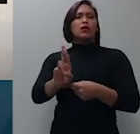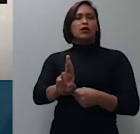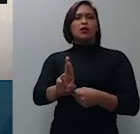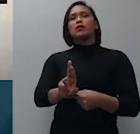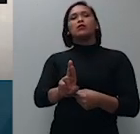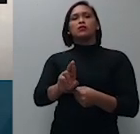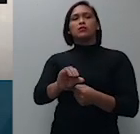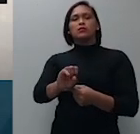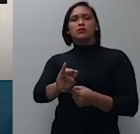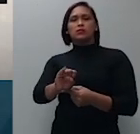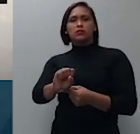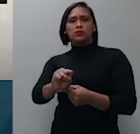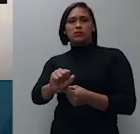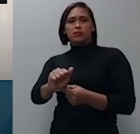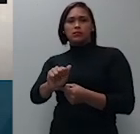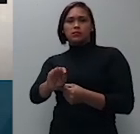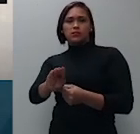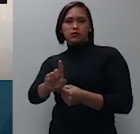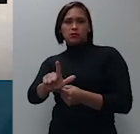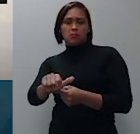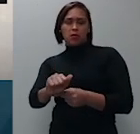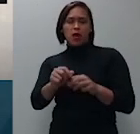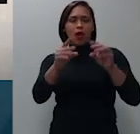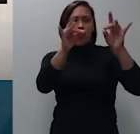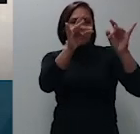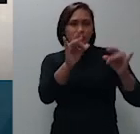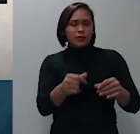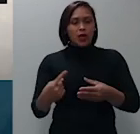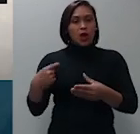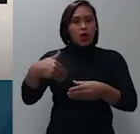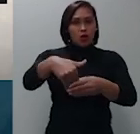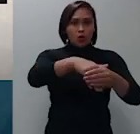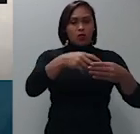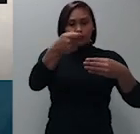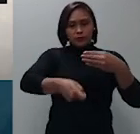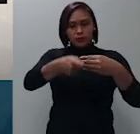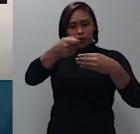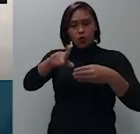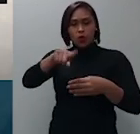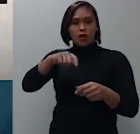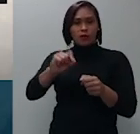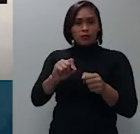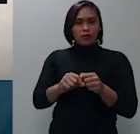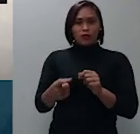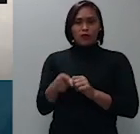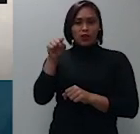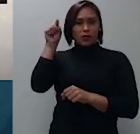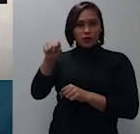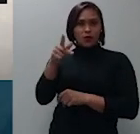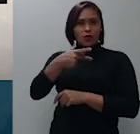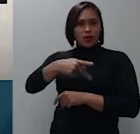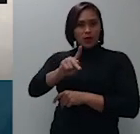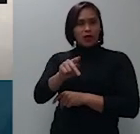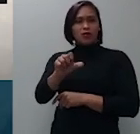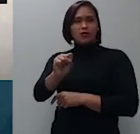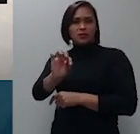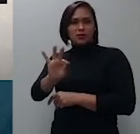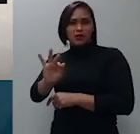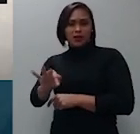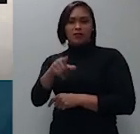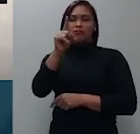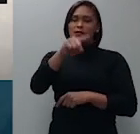acordo formulado perante o Supremo Tribunal Federal e de fato é ali onde deve ser buscado qualquer